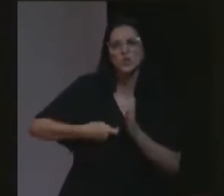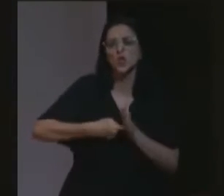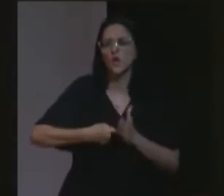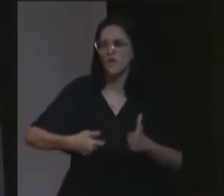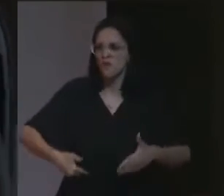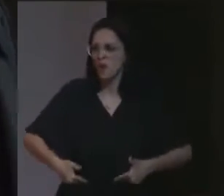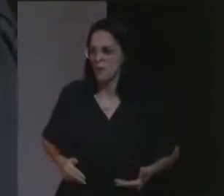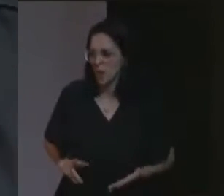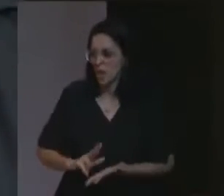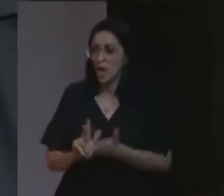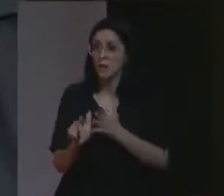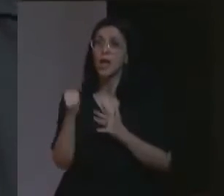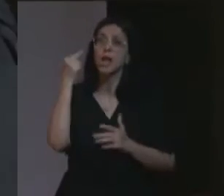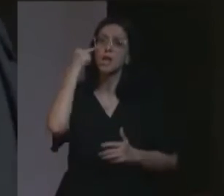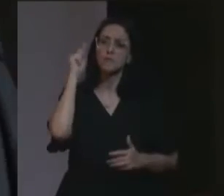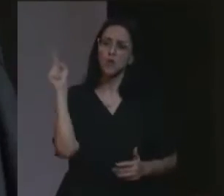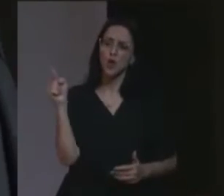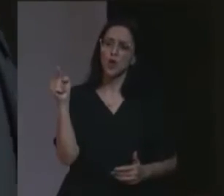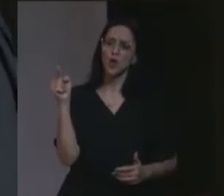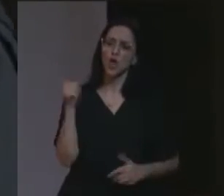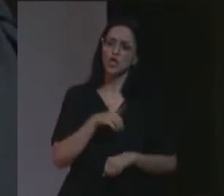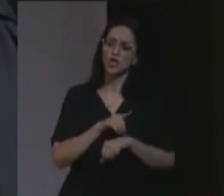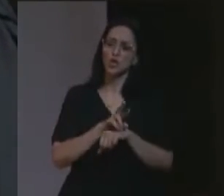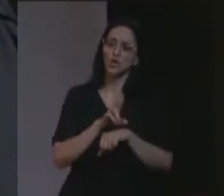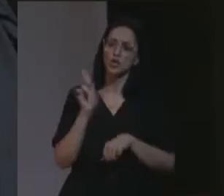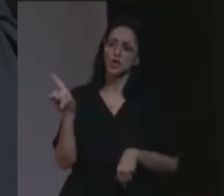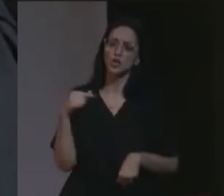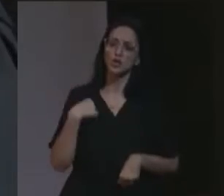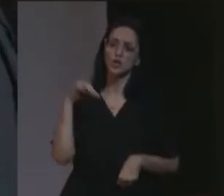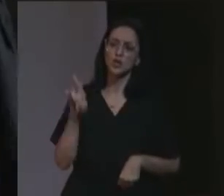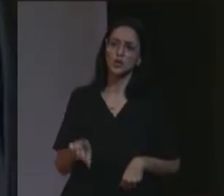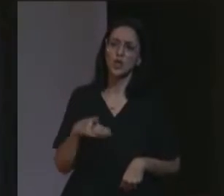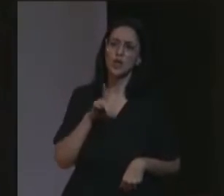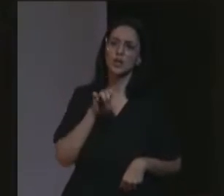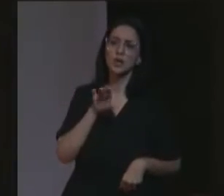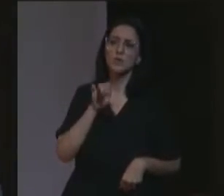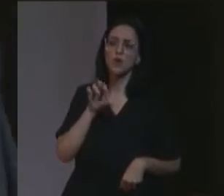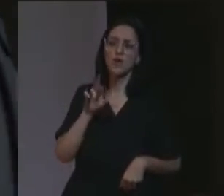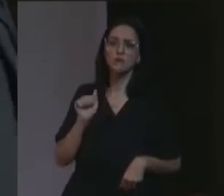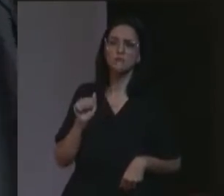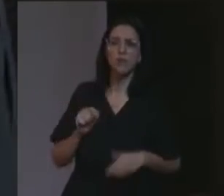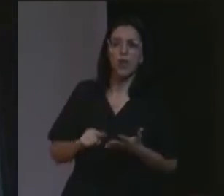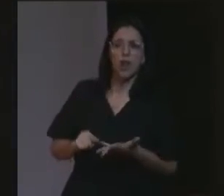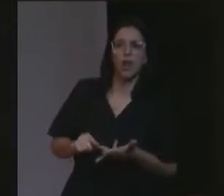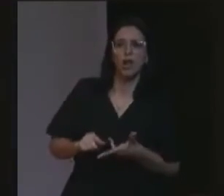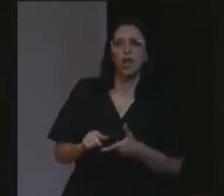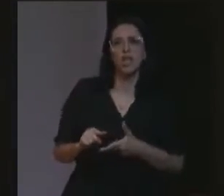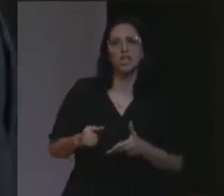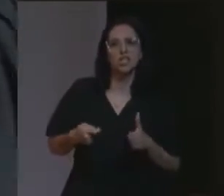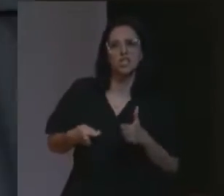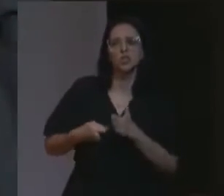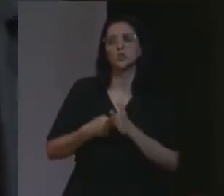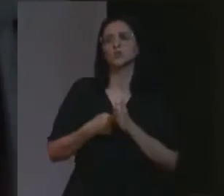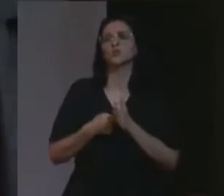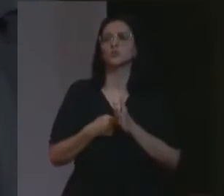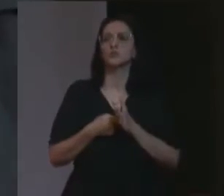muito bem lembrada, pela doutora Débora Duprá, denunciou os desmandos, denunciou,